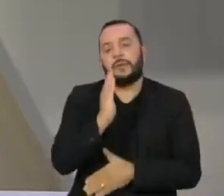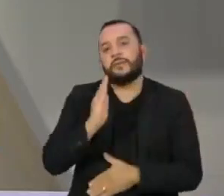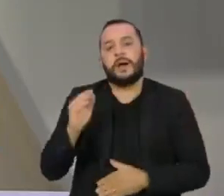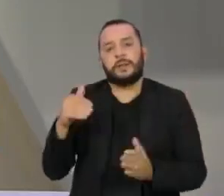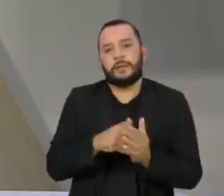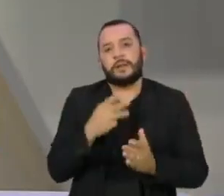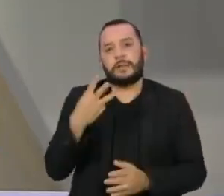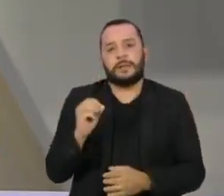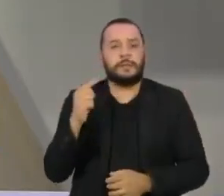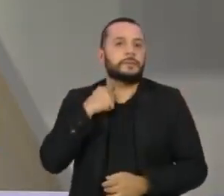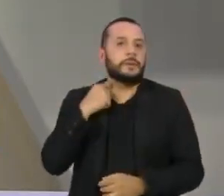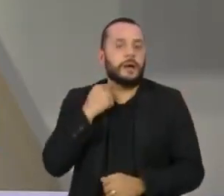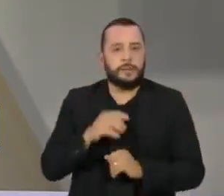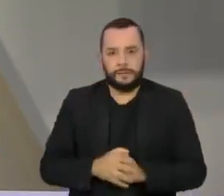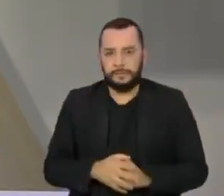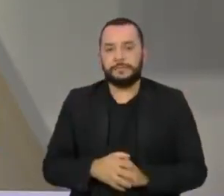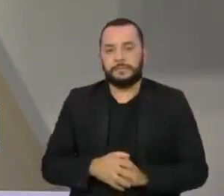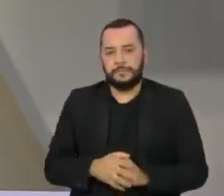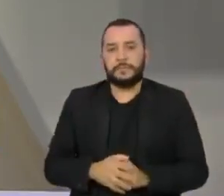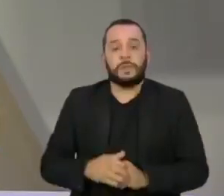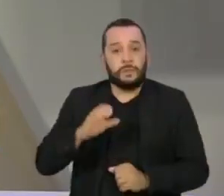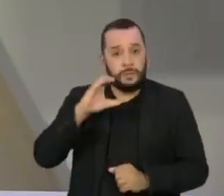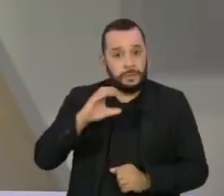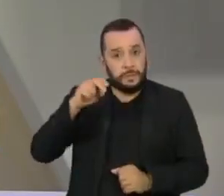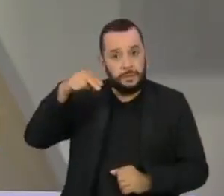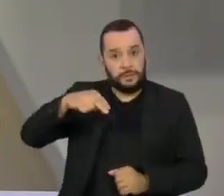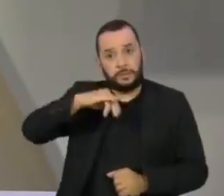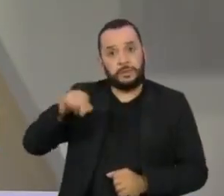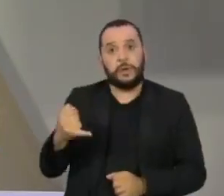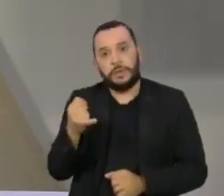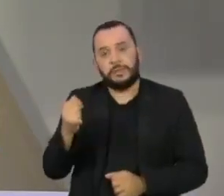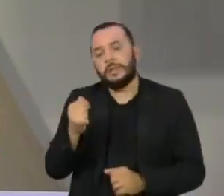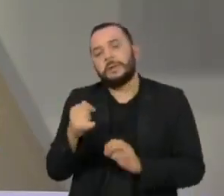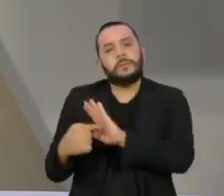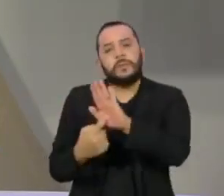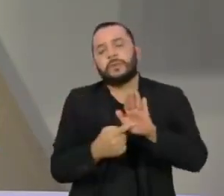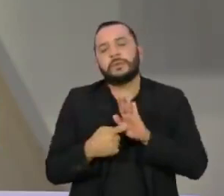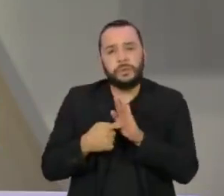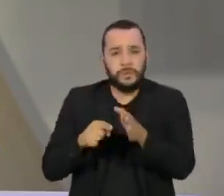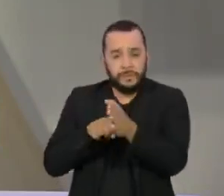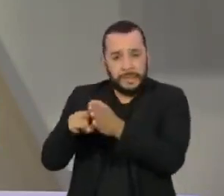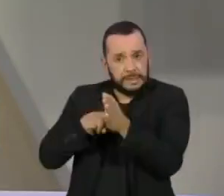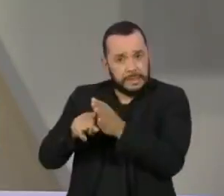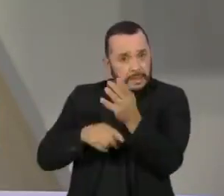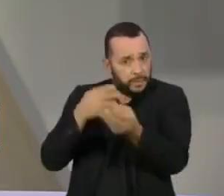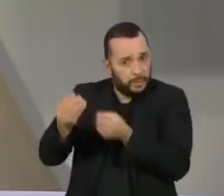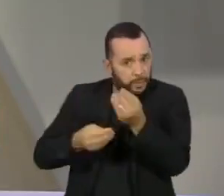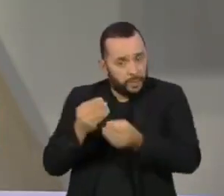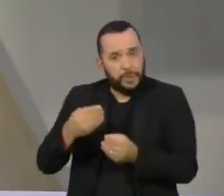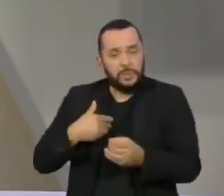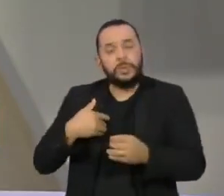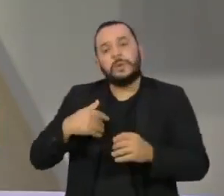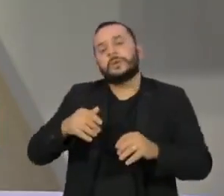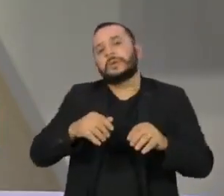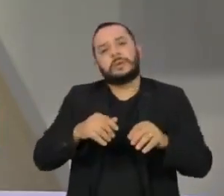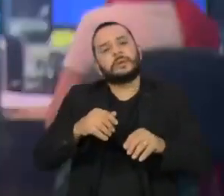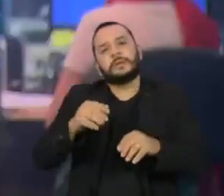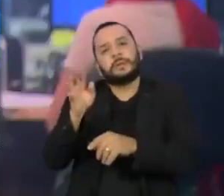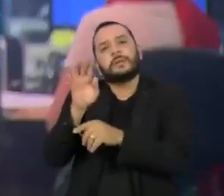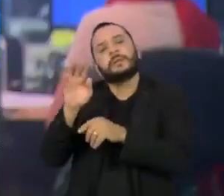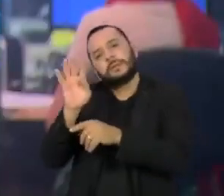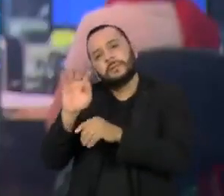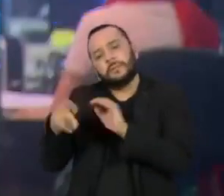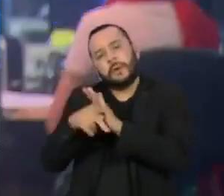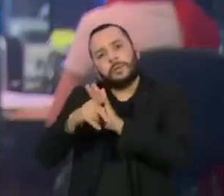O Conselho Nacional de Justiça apresentou uma pesquisa sobre a cobertura da mídia a respeito do sistema prisional.